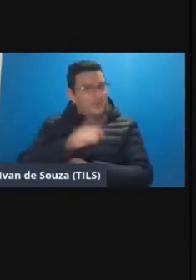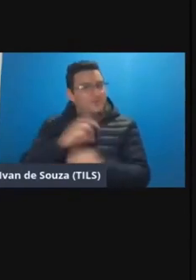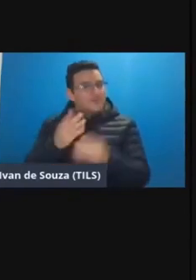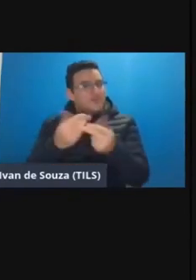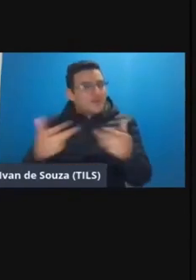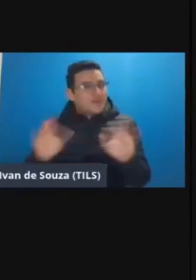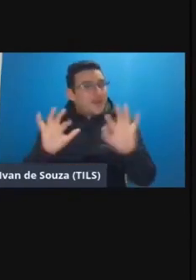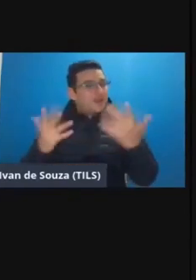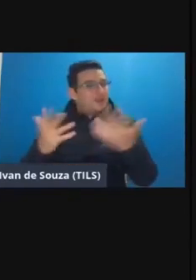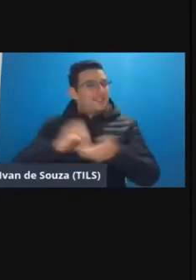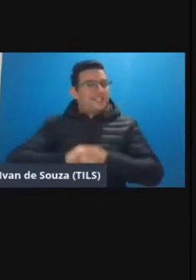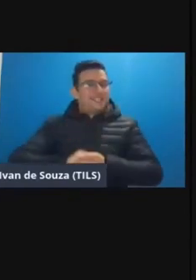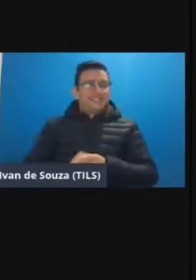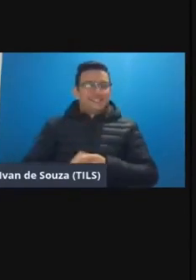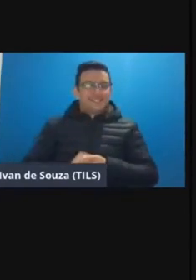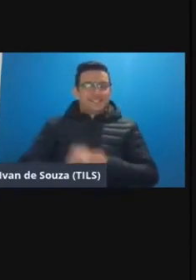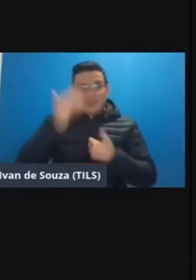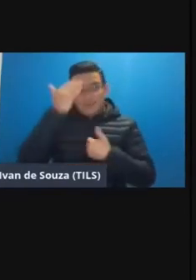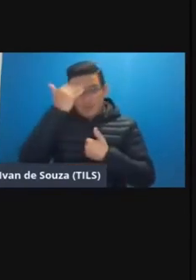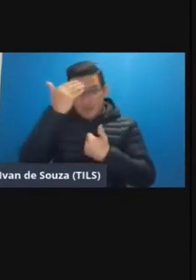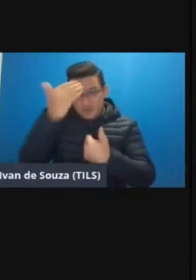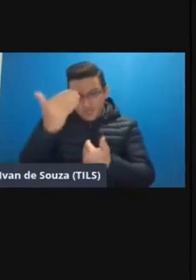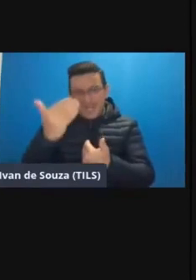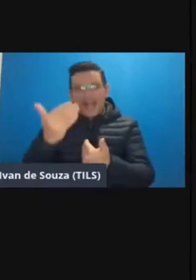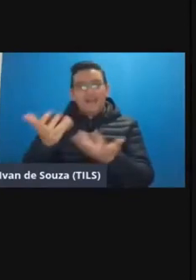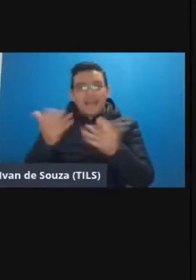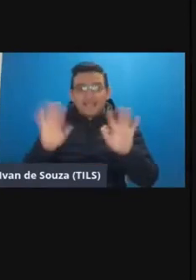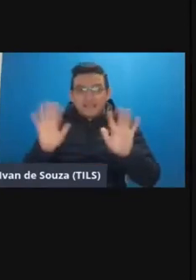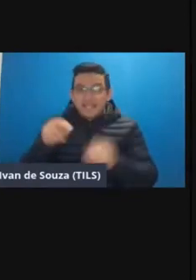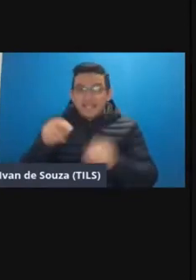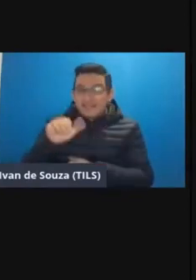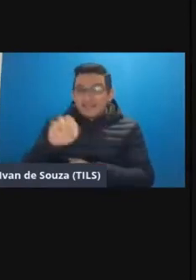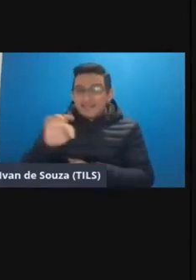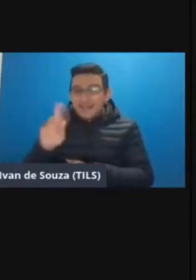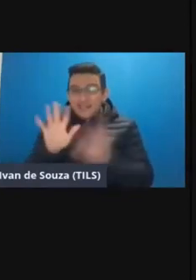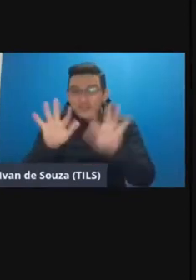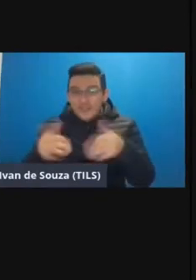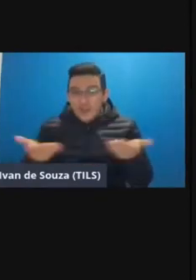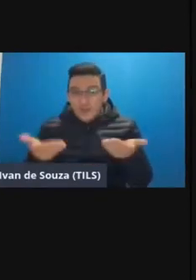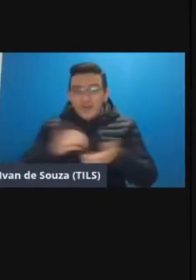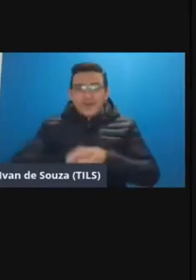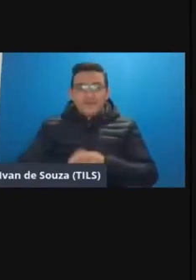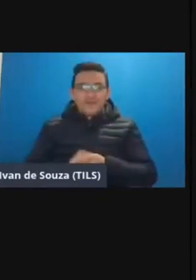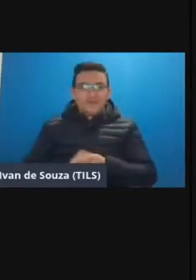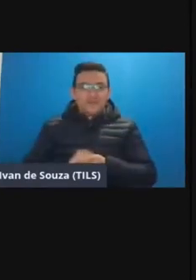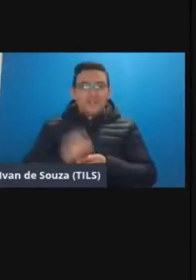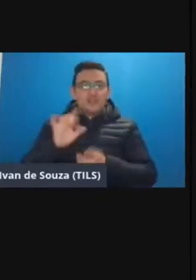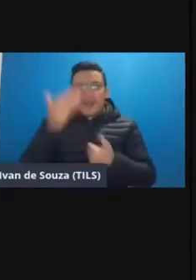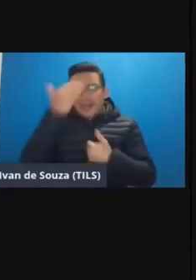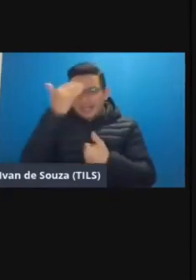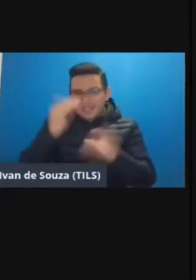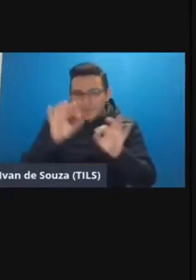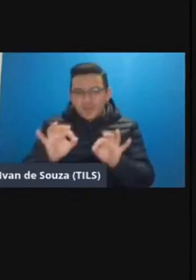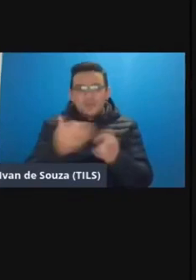acontecendo muito obrigada Giovanna quer se despedir Natália suas palavras é só agradecer mesmo